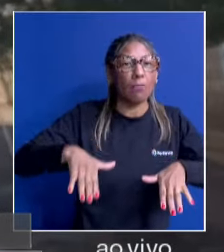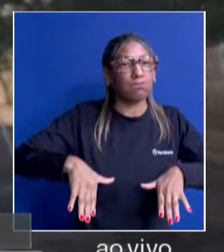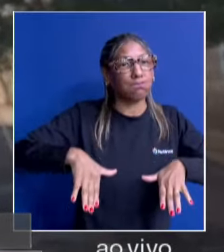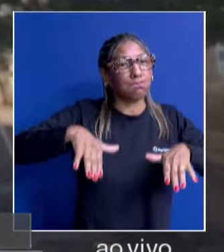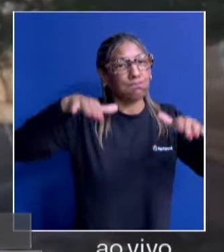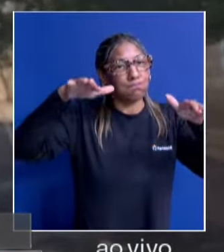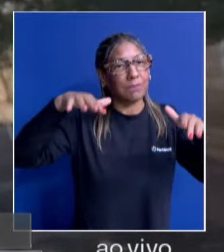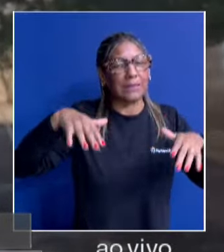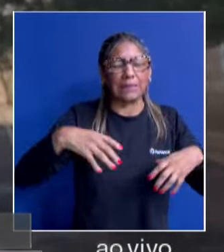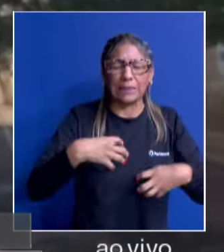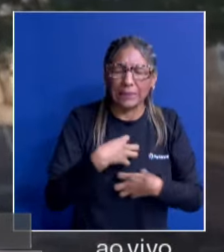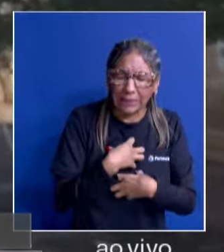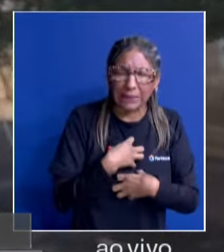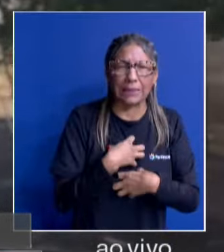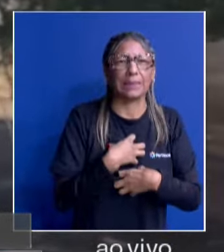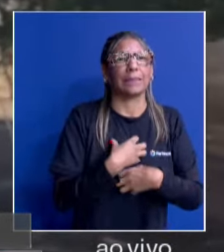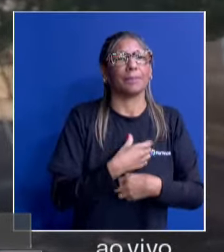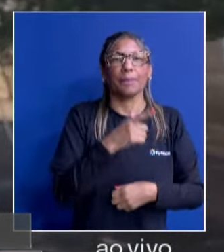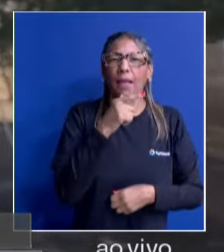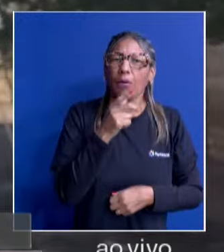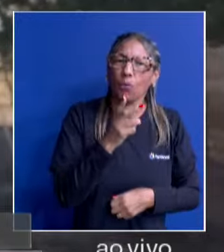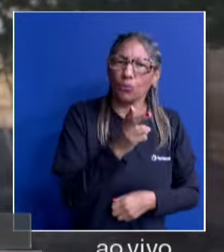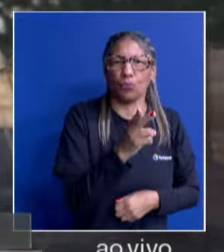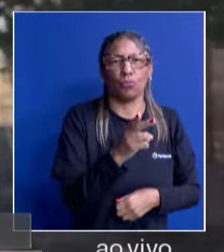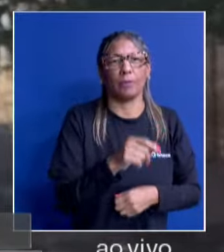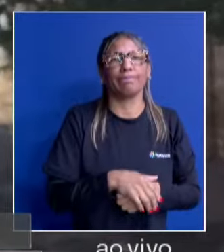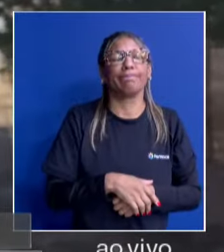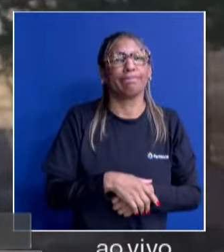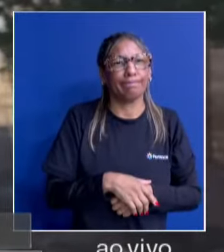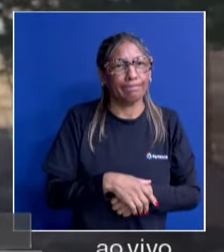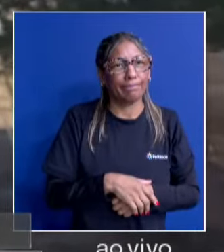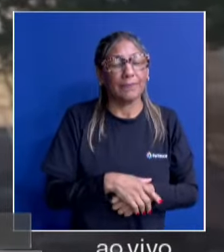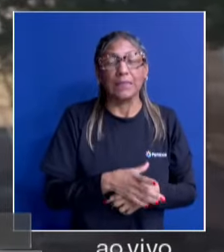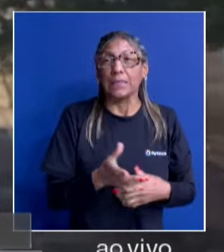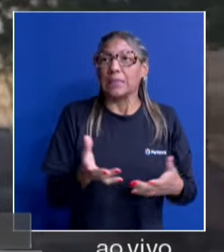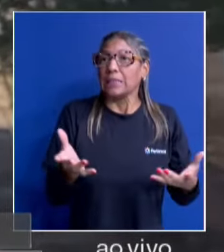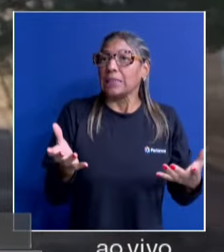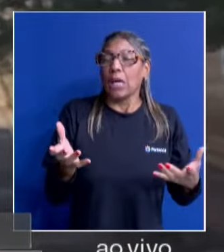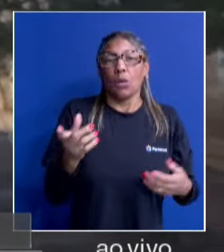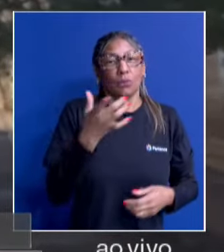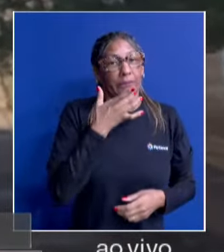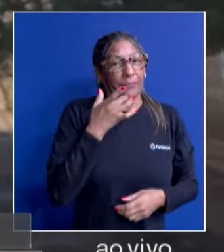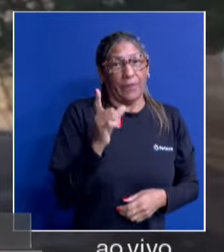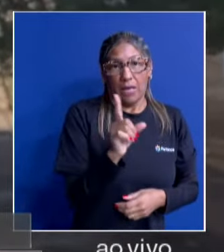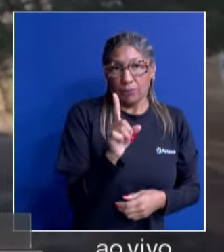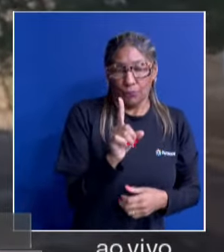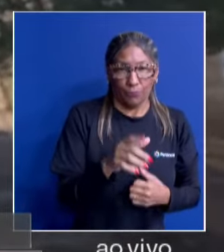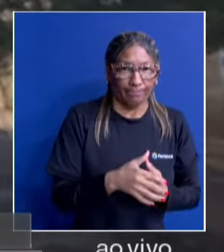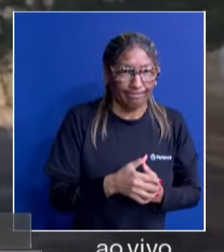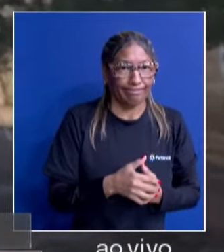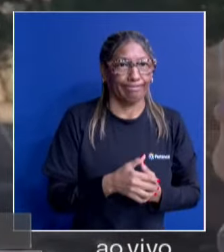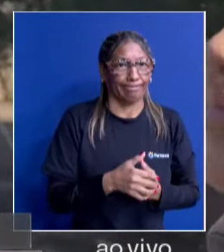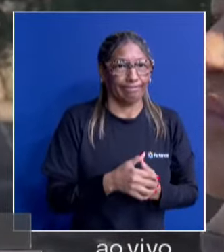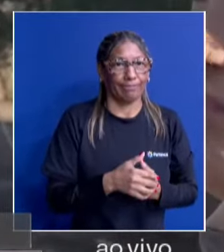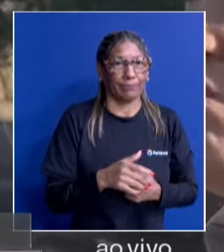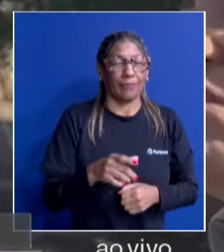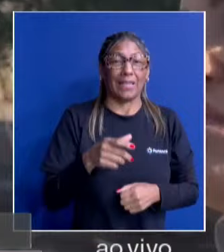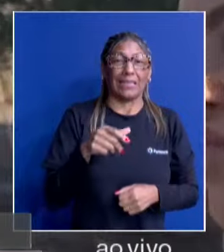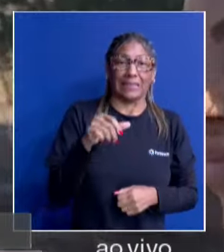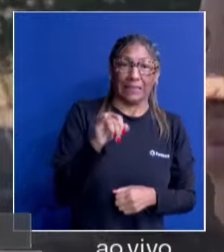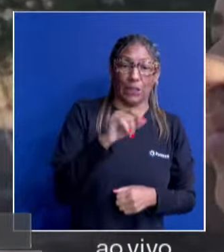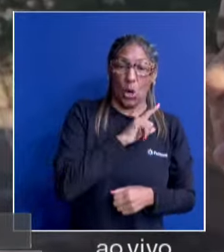Conseguimos dois dias deixar a habitada da casa. Então, cara, não está fácil, cara. E se o governo,